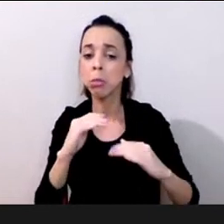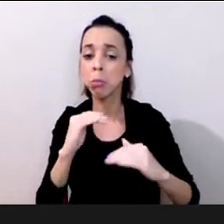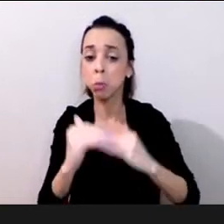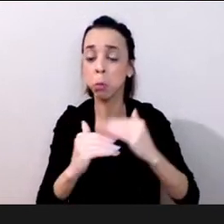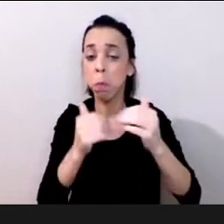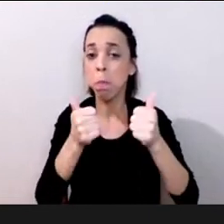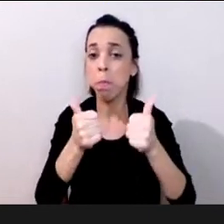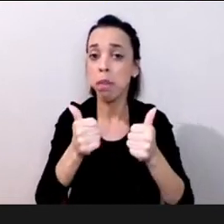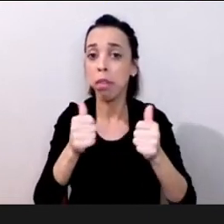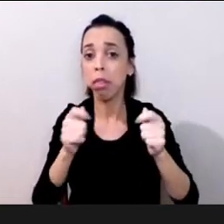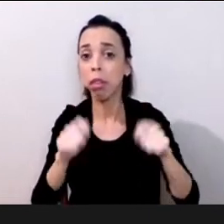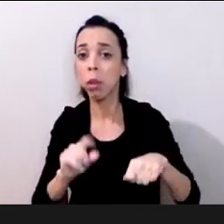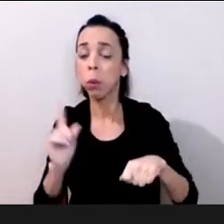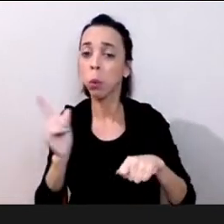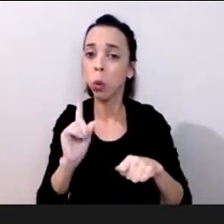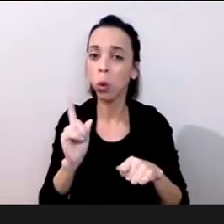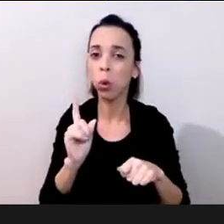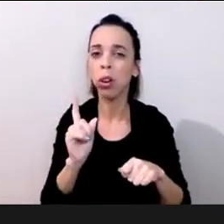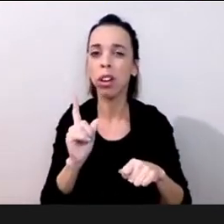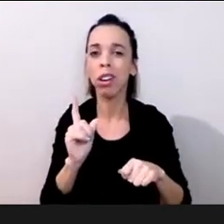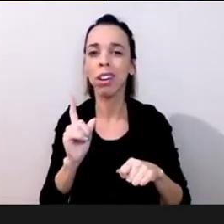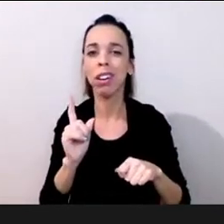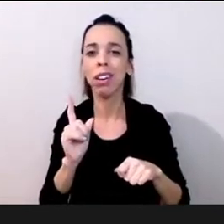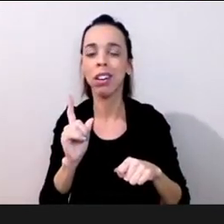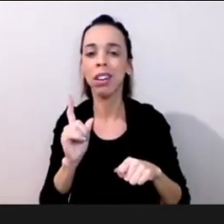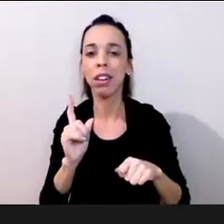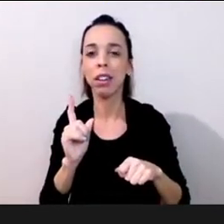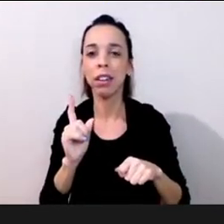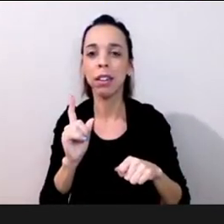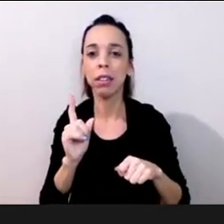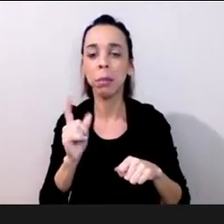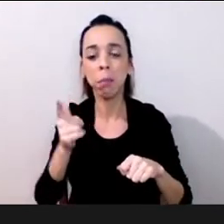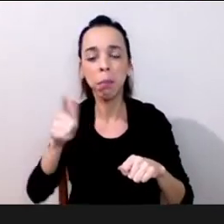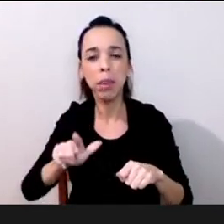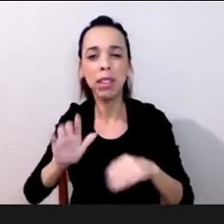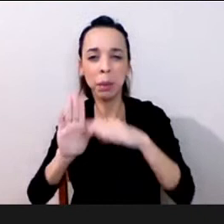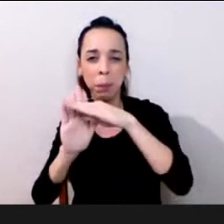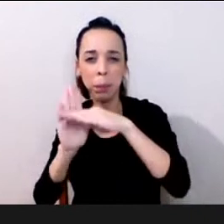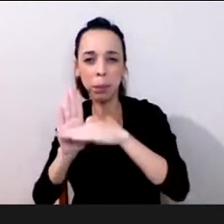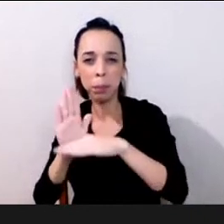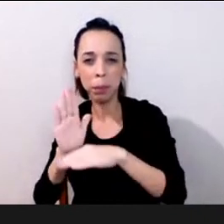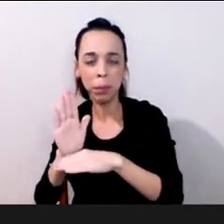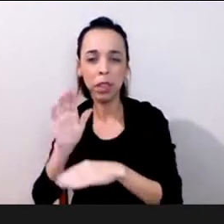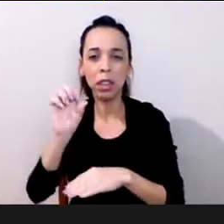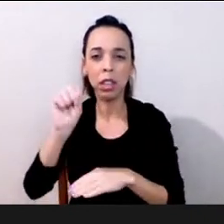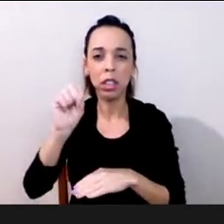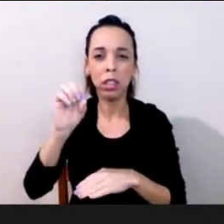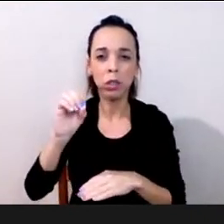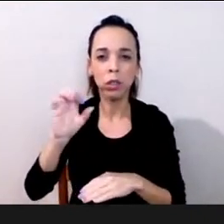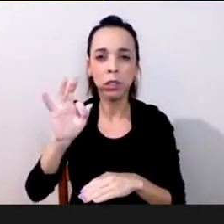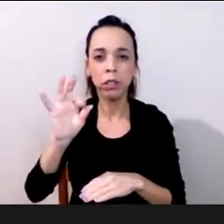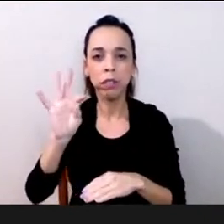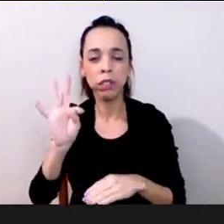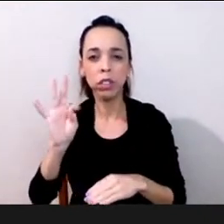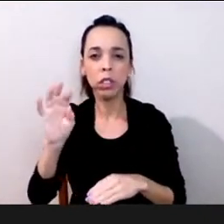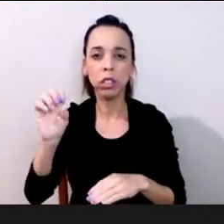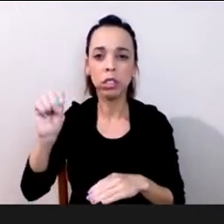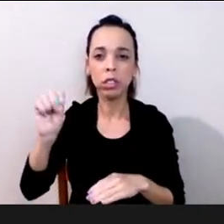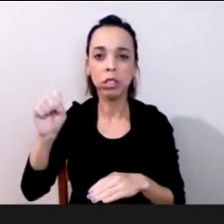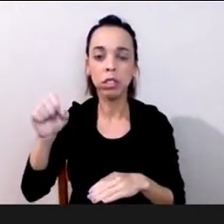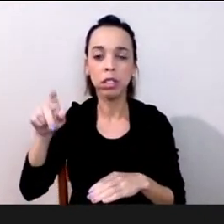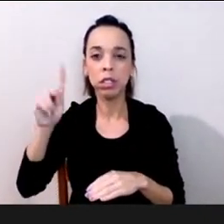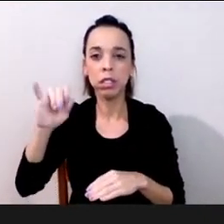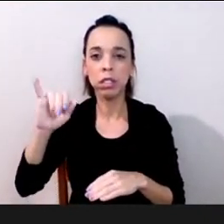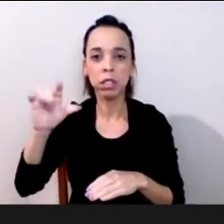termos em inglês e acho que a gente já tem né assim dos alunos aprenderem para projetos eu acho que o desafio que a gente